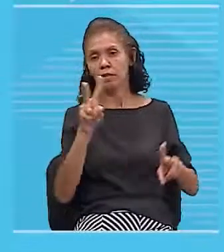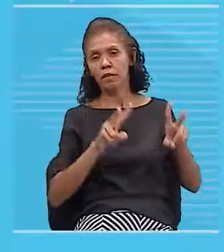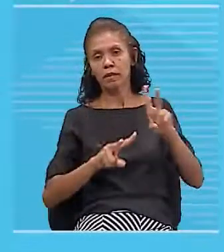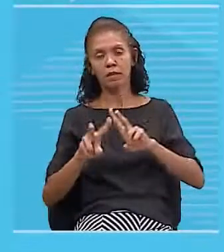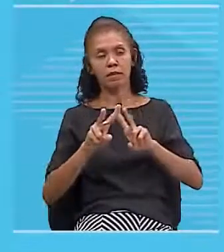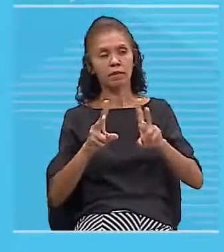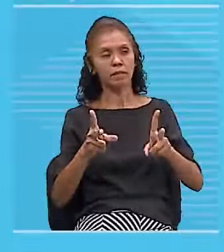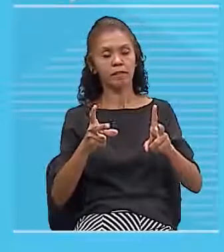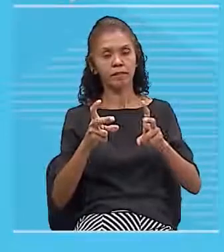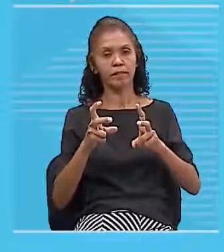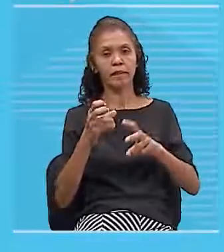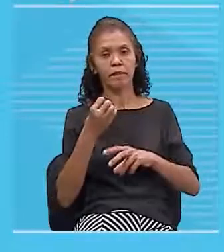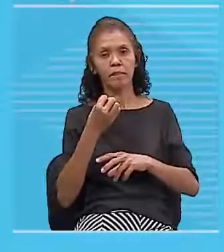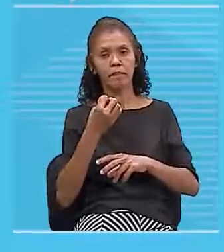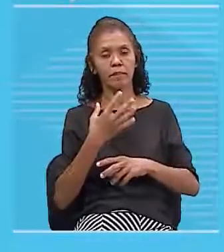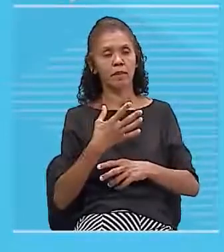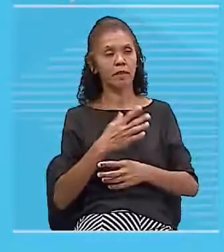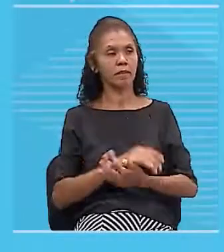plaquinha